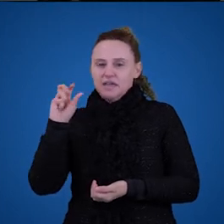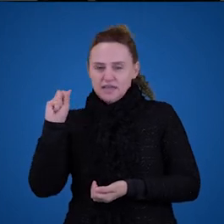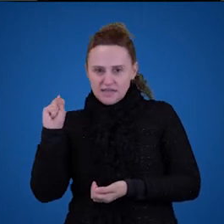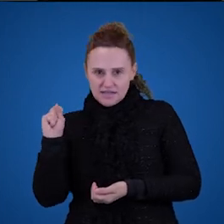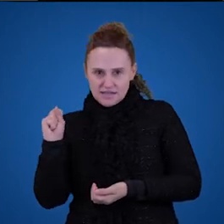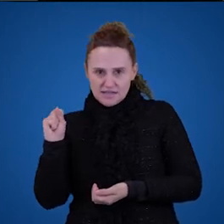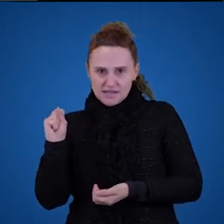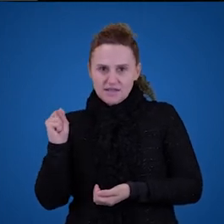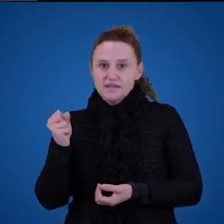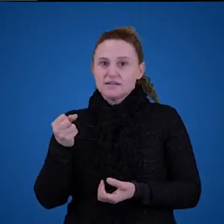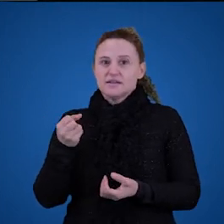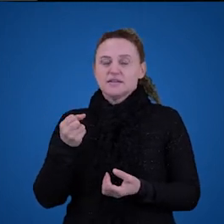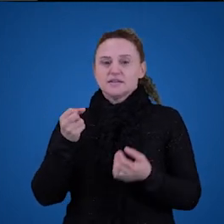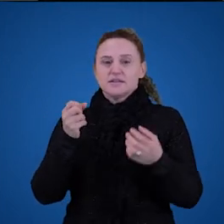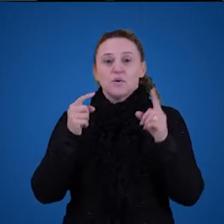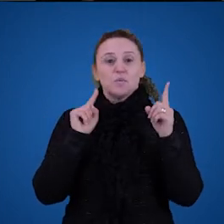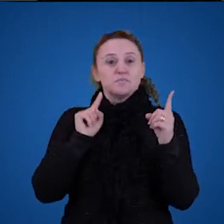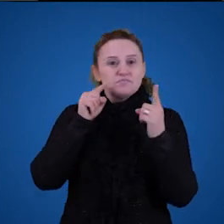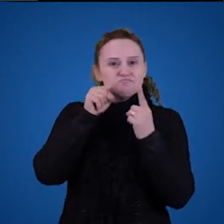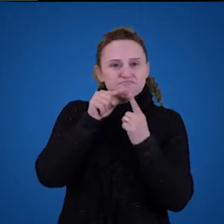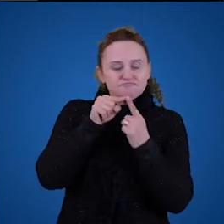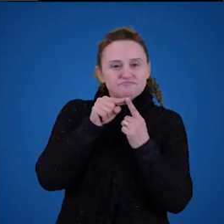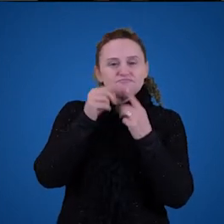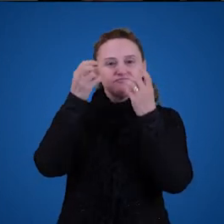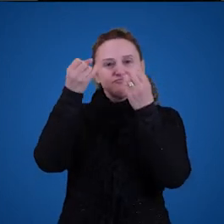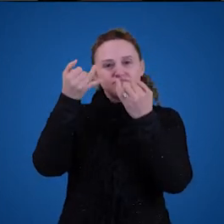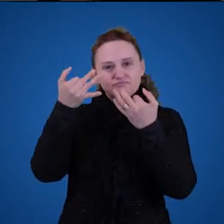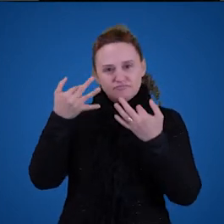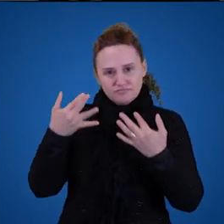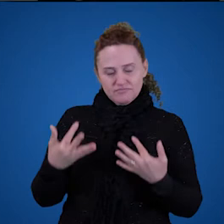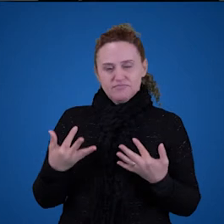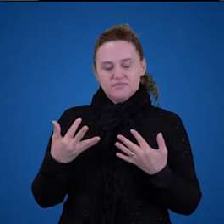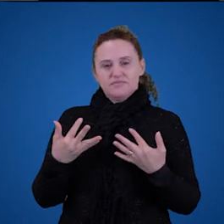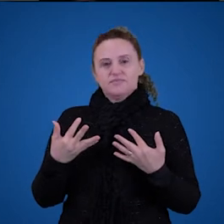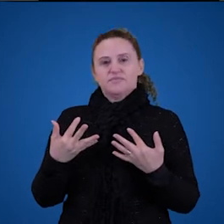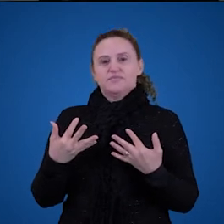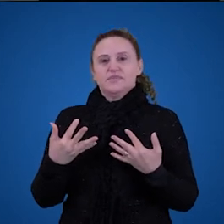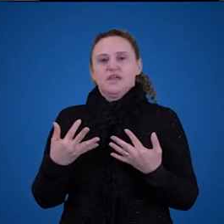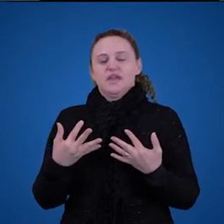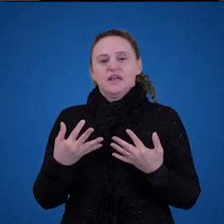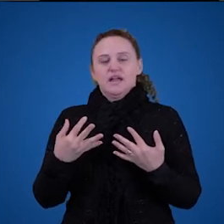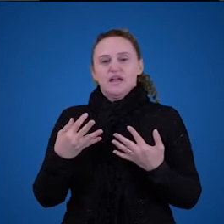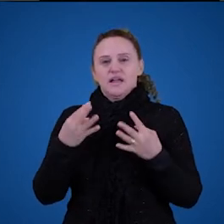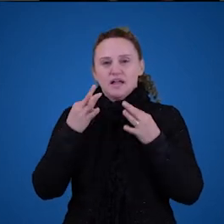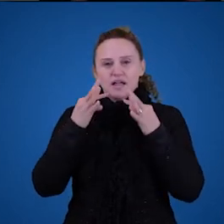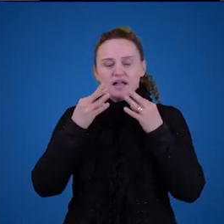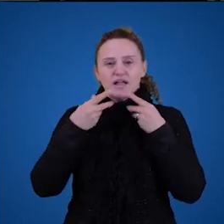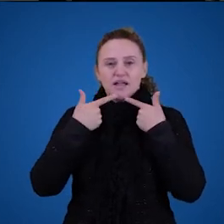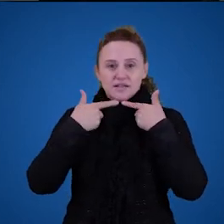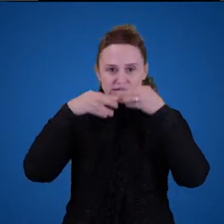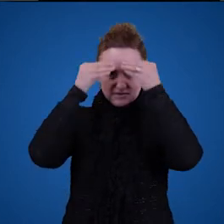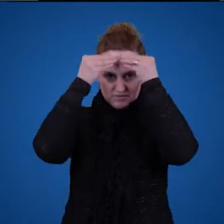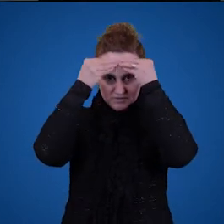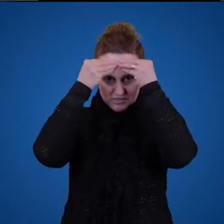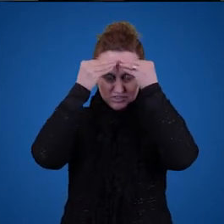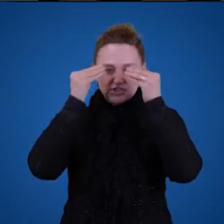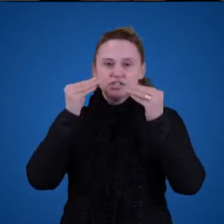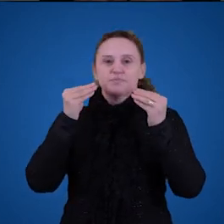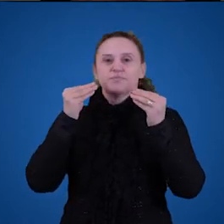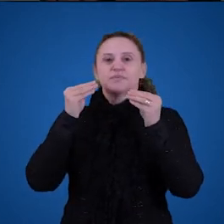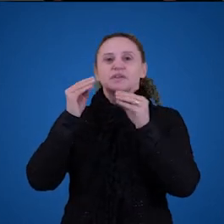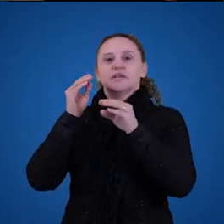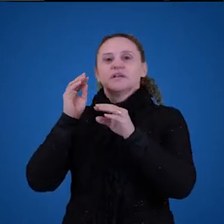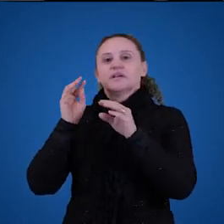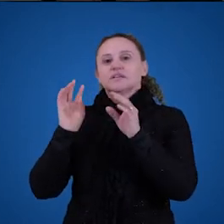o significado dos itens linguísticos, argumentando que eles estão atrelados, de alguma maneira, aos objetos no mundo. Então,